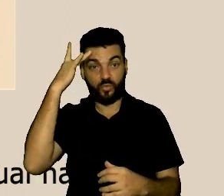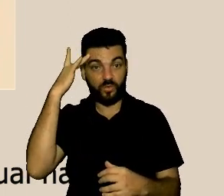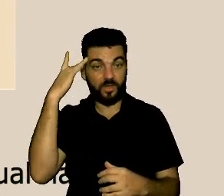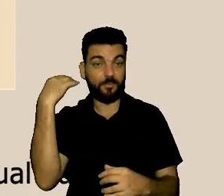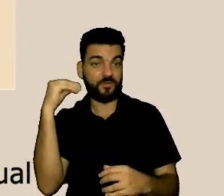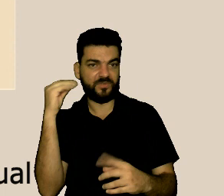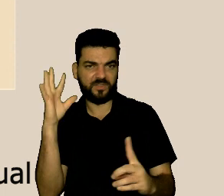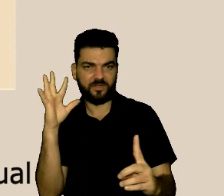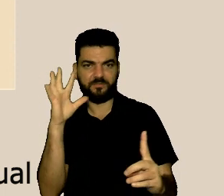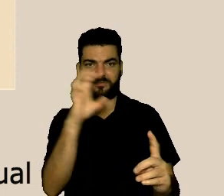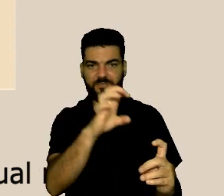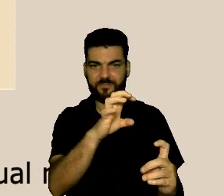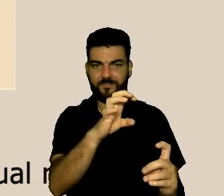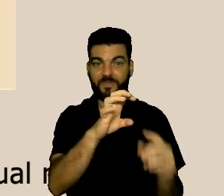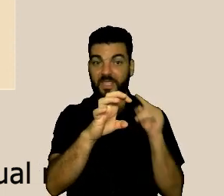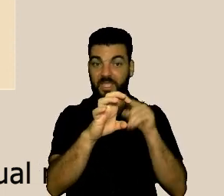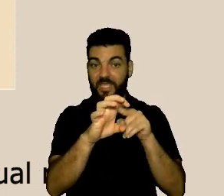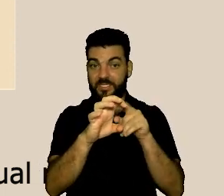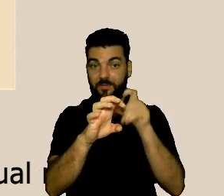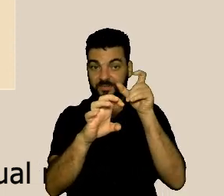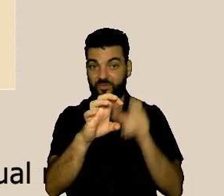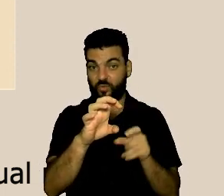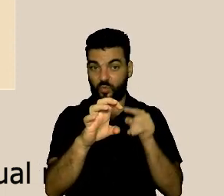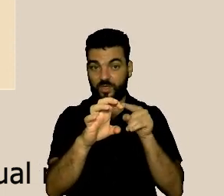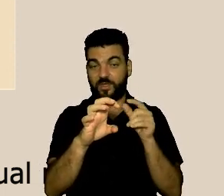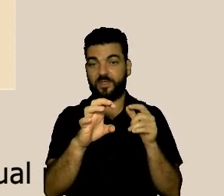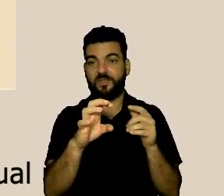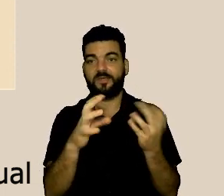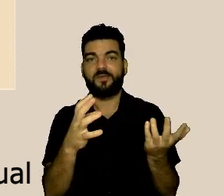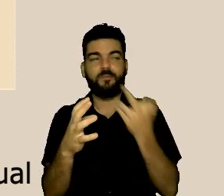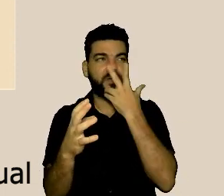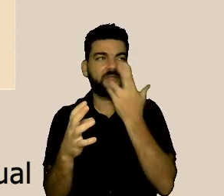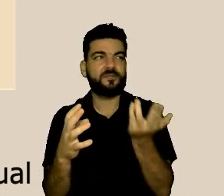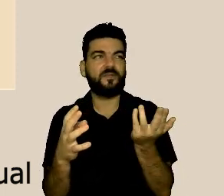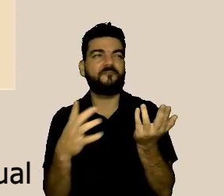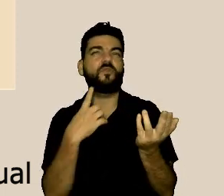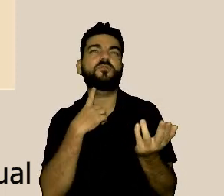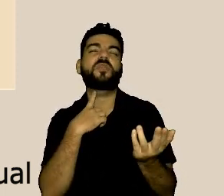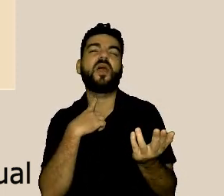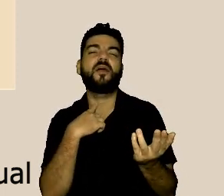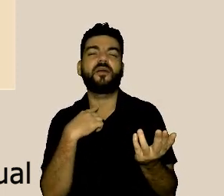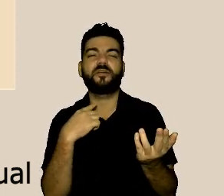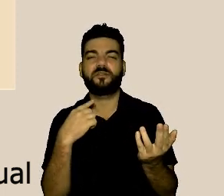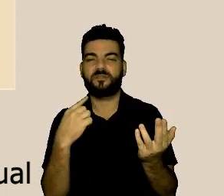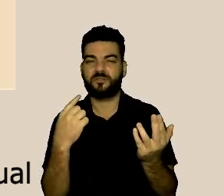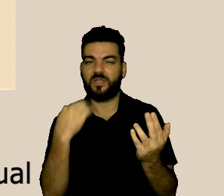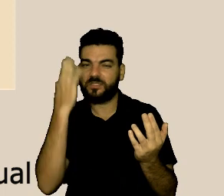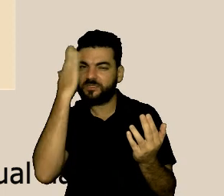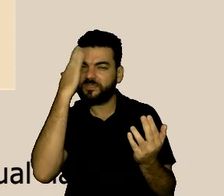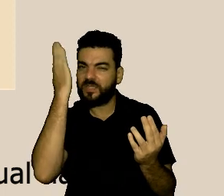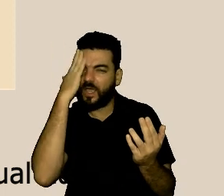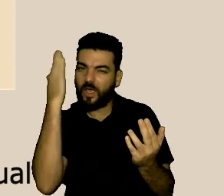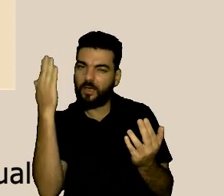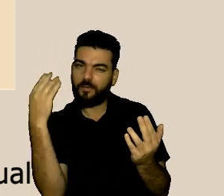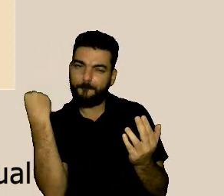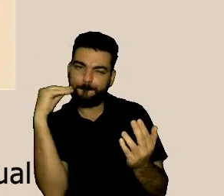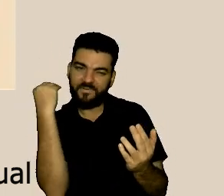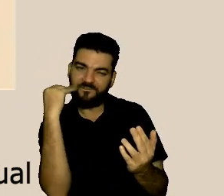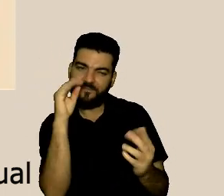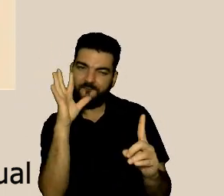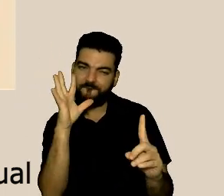quando ele faz isso de uma forma muito mais consciente, ele está fazendo